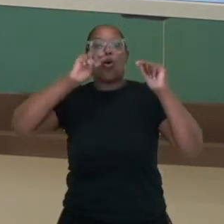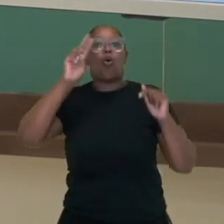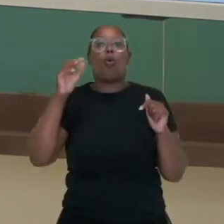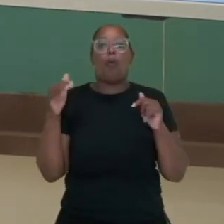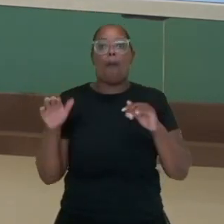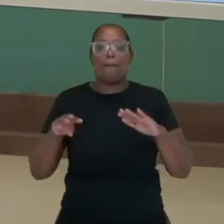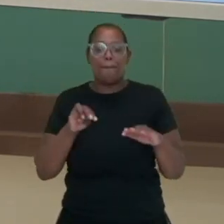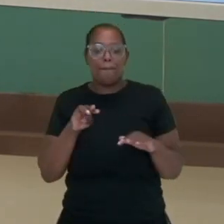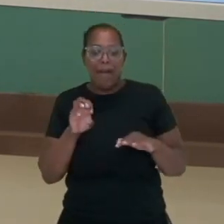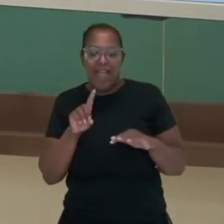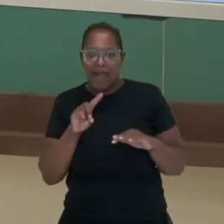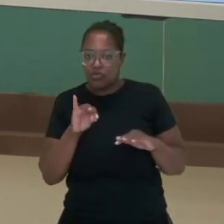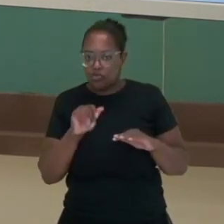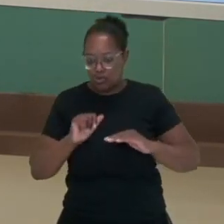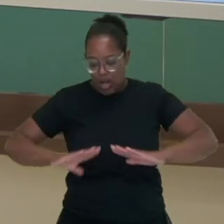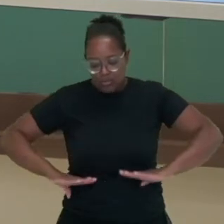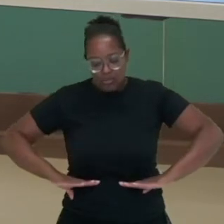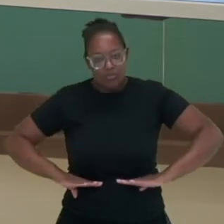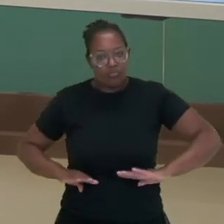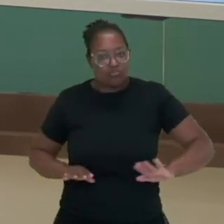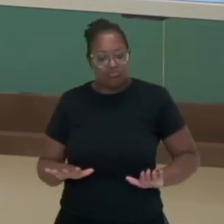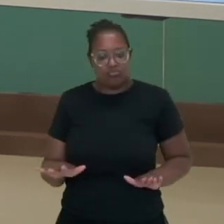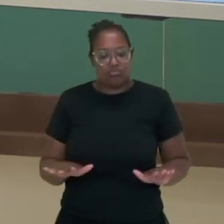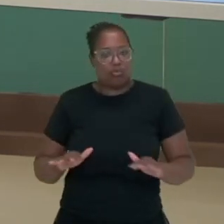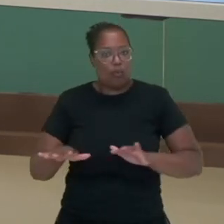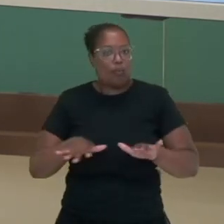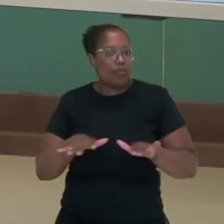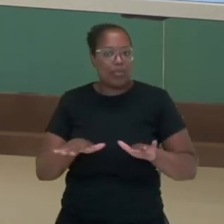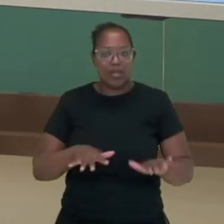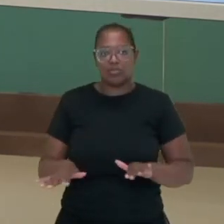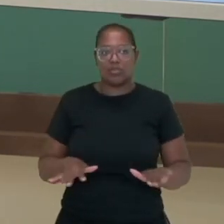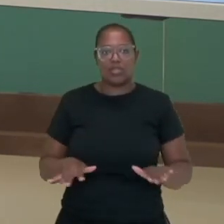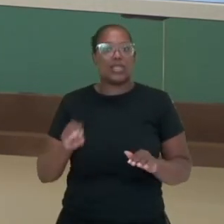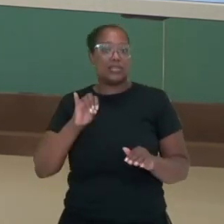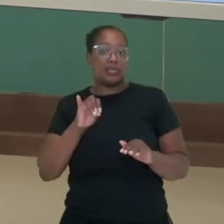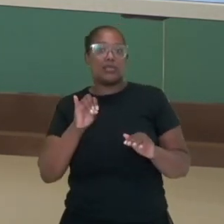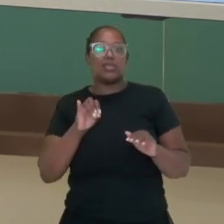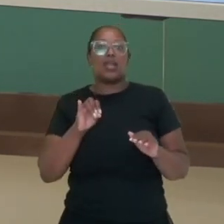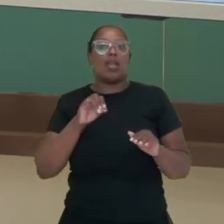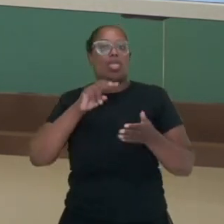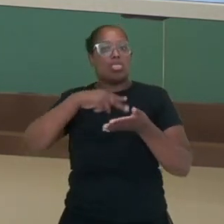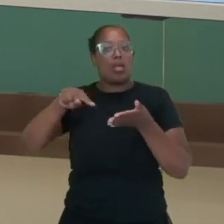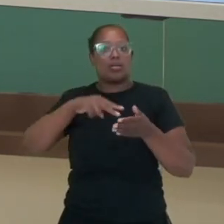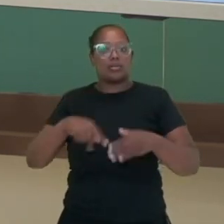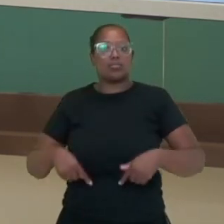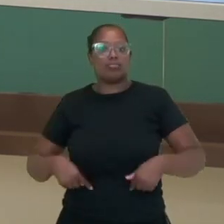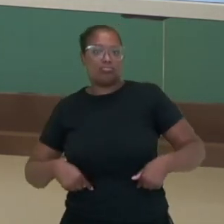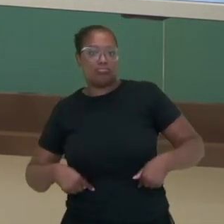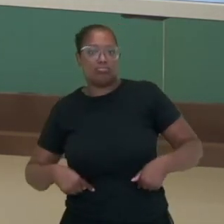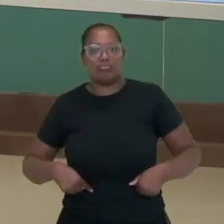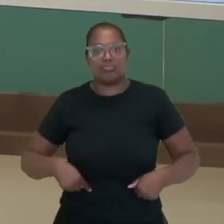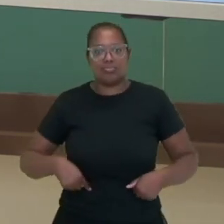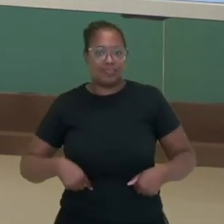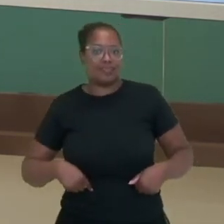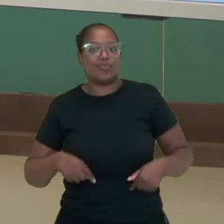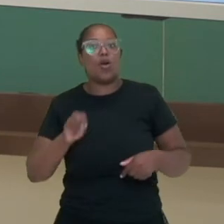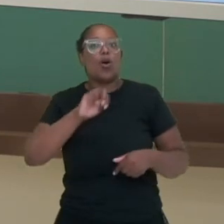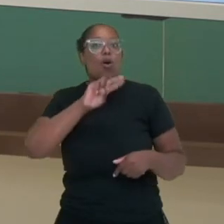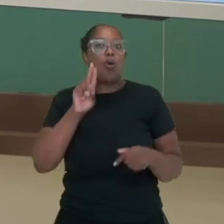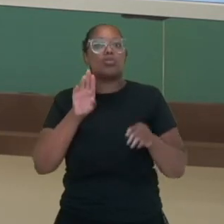médios, que eu vou fazer na altura da minha cintura, por exemplo, quando eu danço balançando os quadris, e movimentos